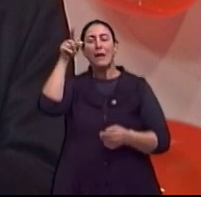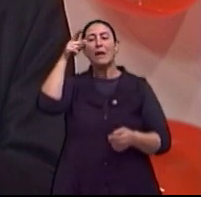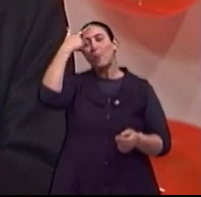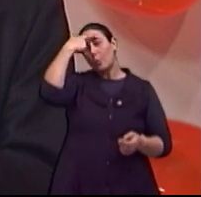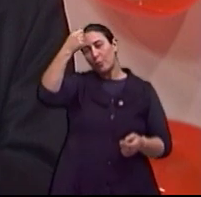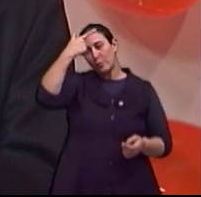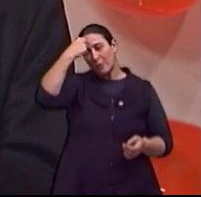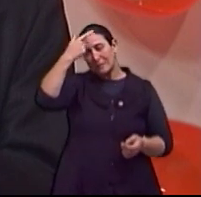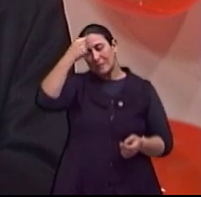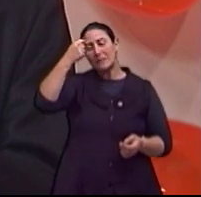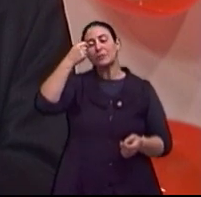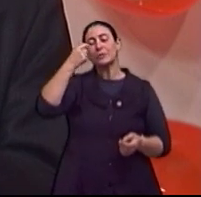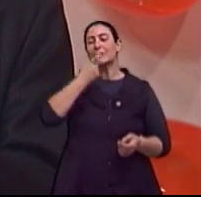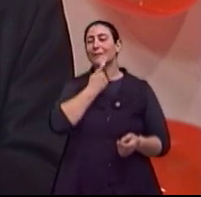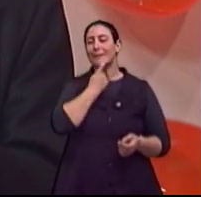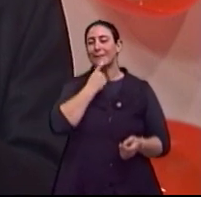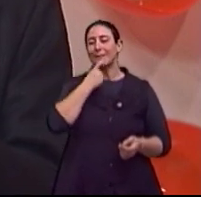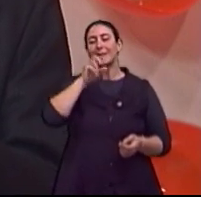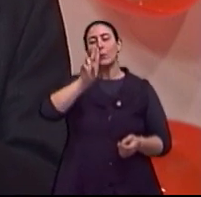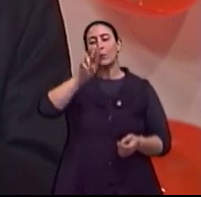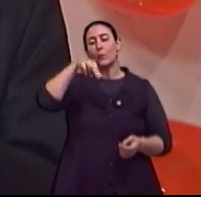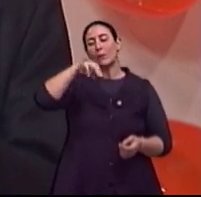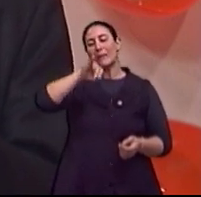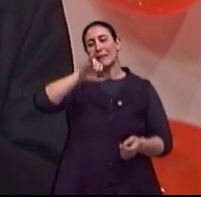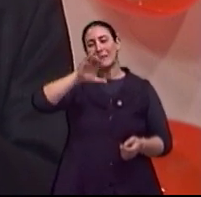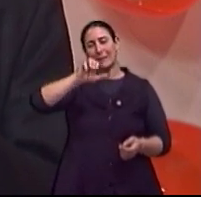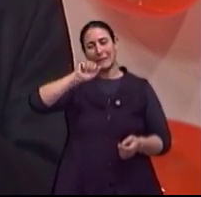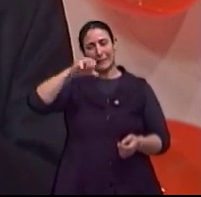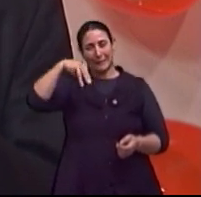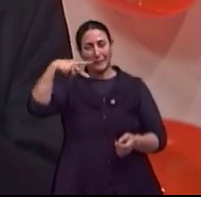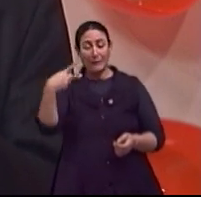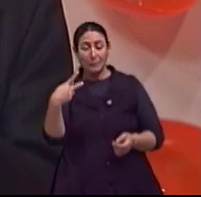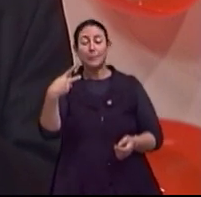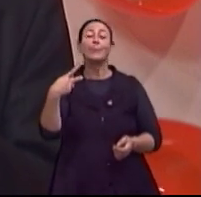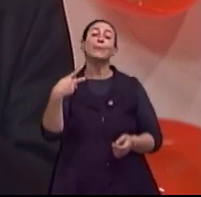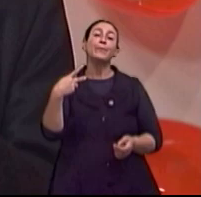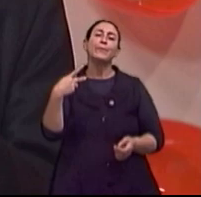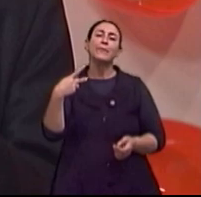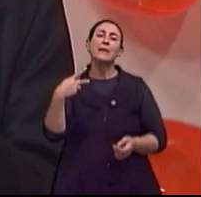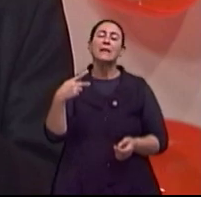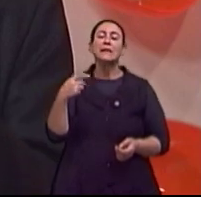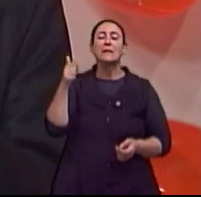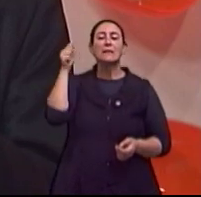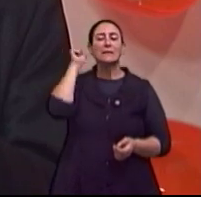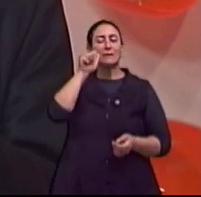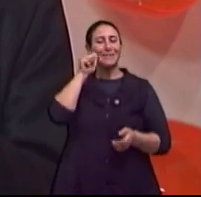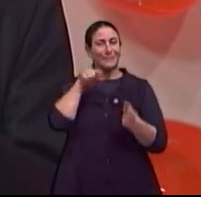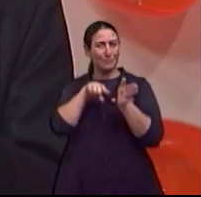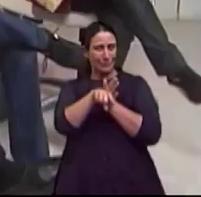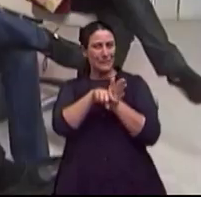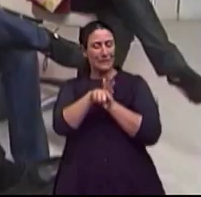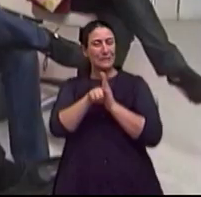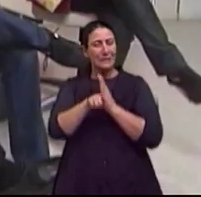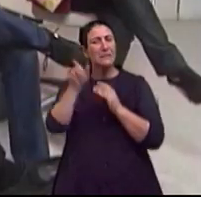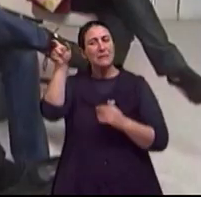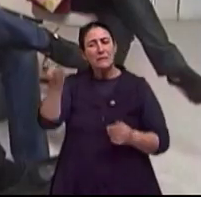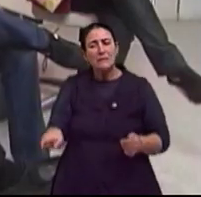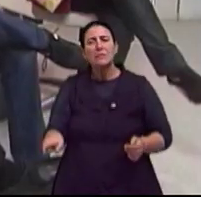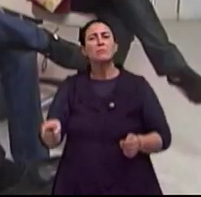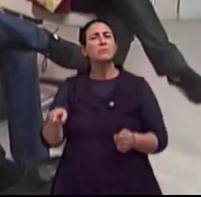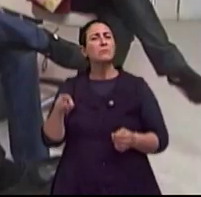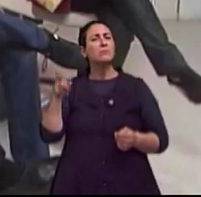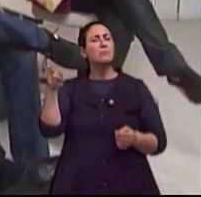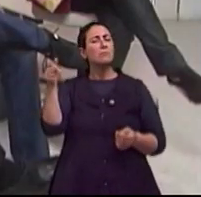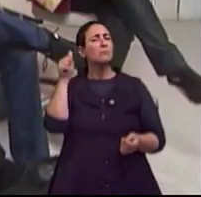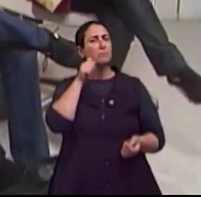pela psicóloga Lisandra Sé, e que ela, na pesquisa que ela fez com as